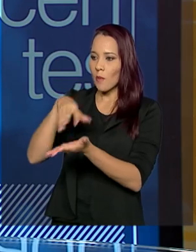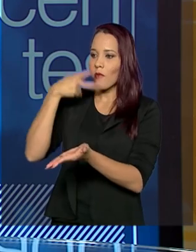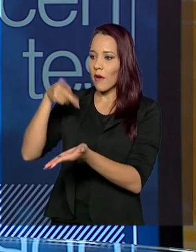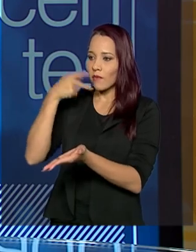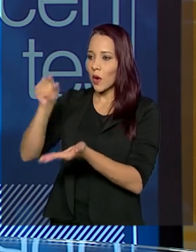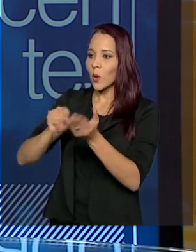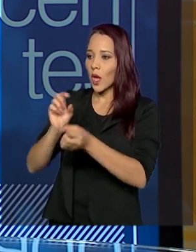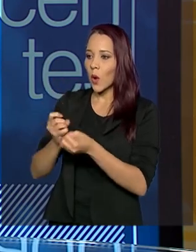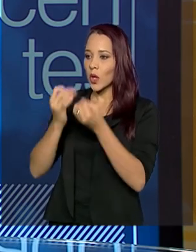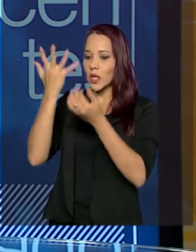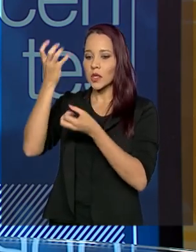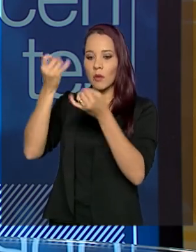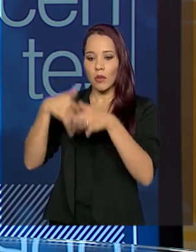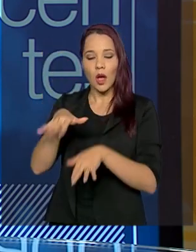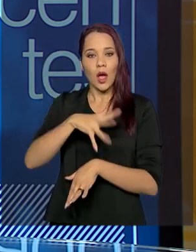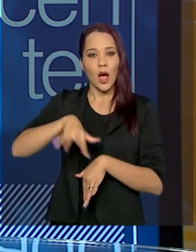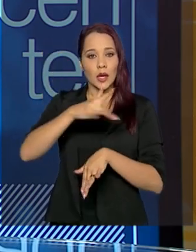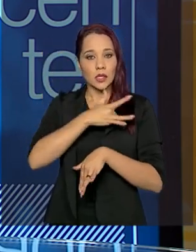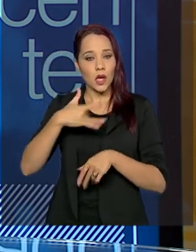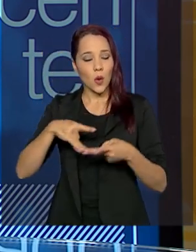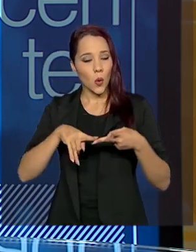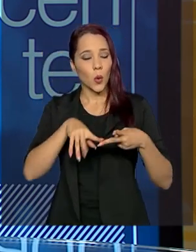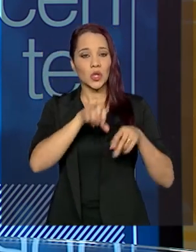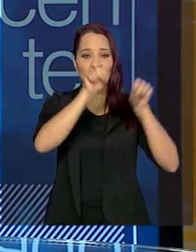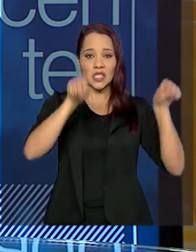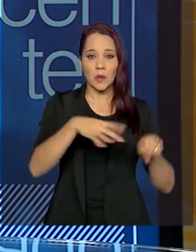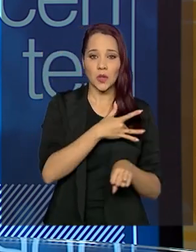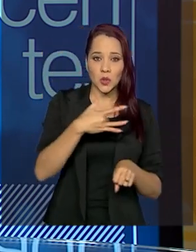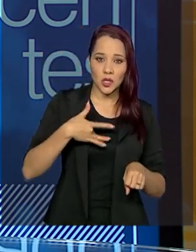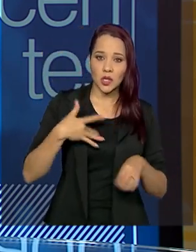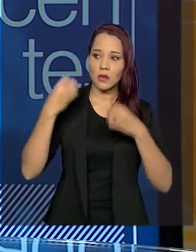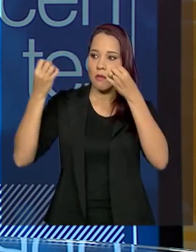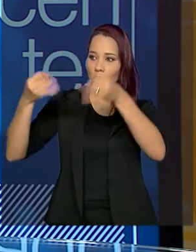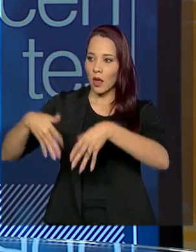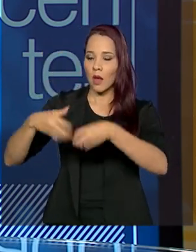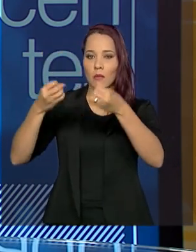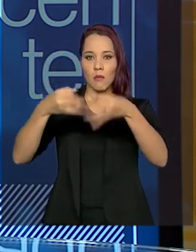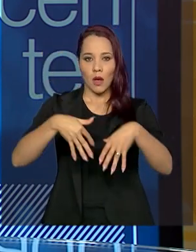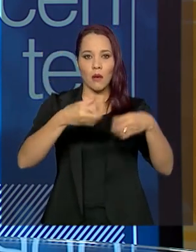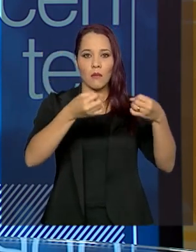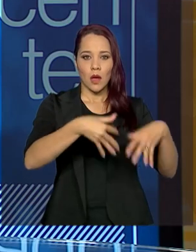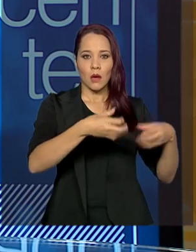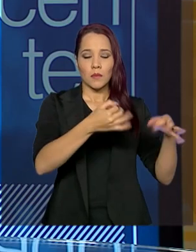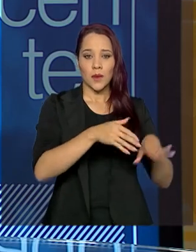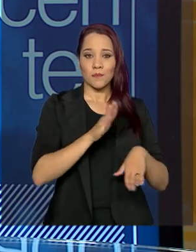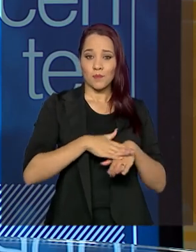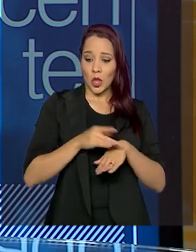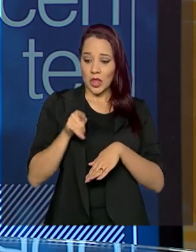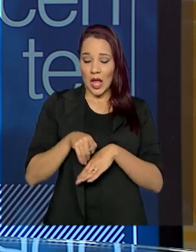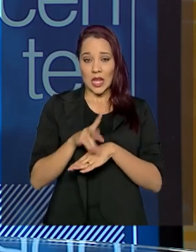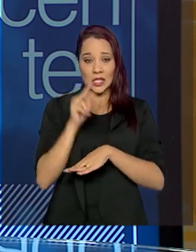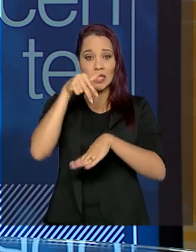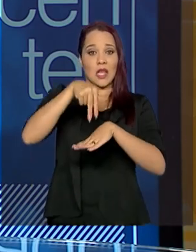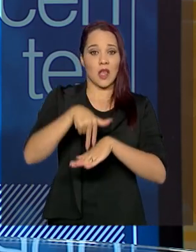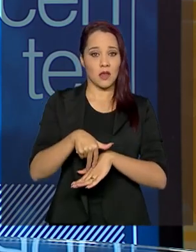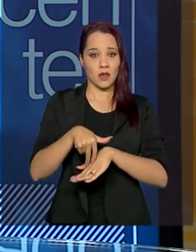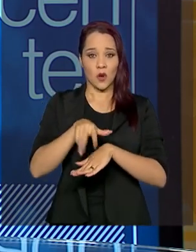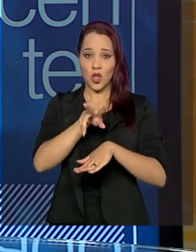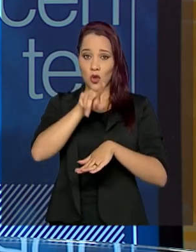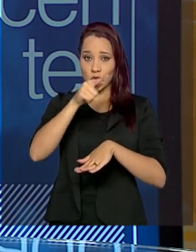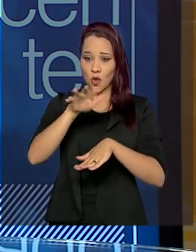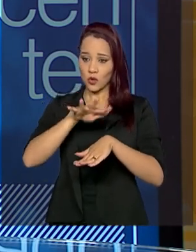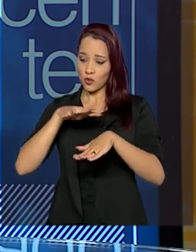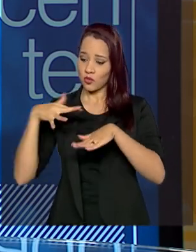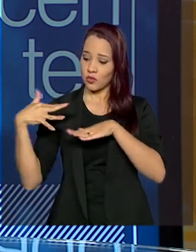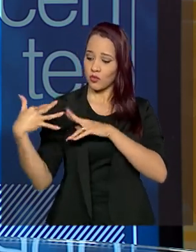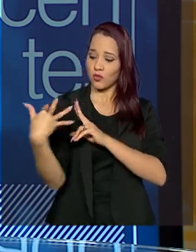conselho tutelar, é a área da saúde, é o sistema de justiça. Quando ela deveria estar no centro e os órgãos estarem